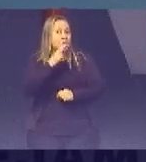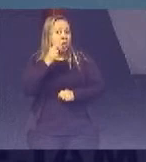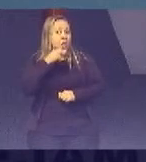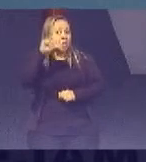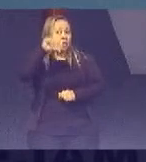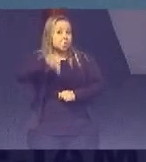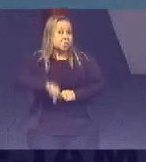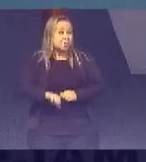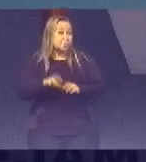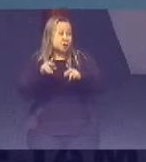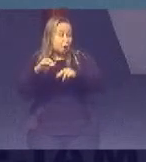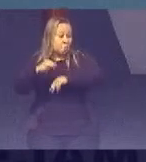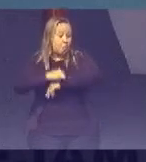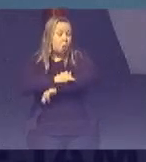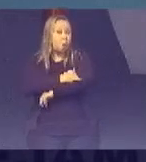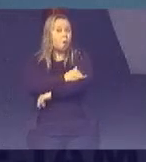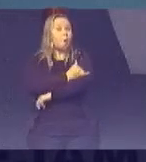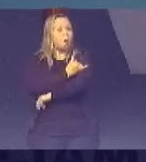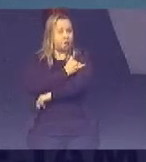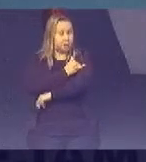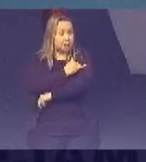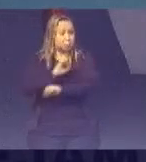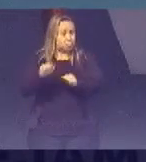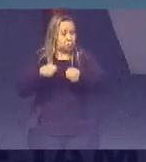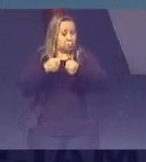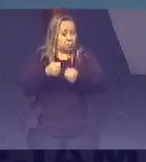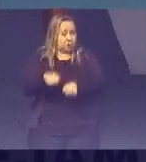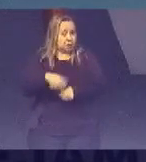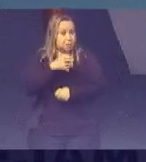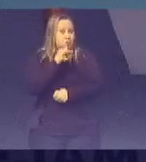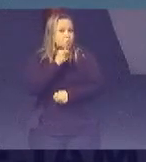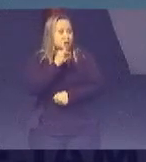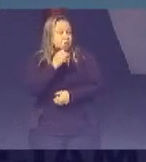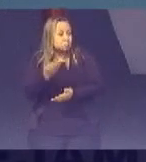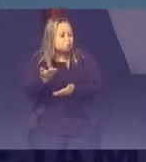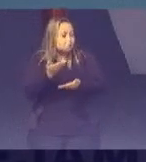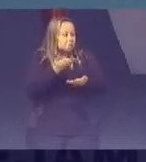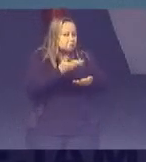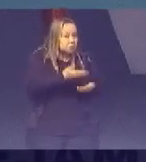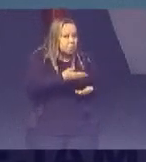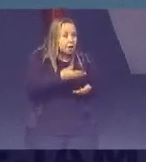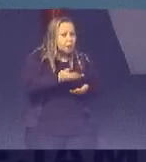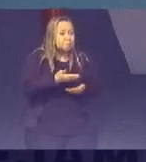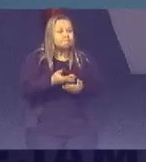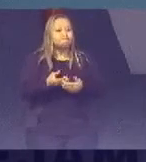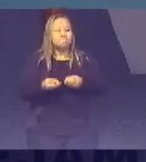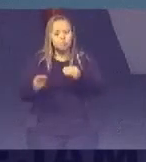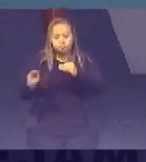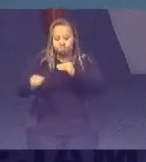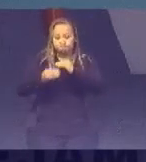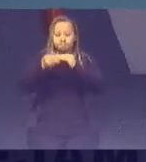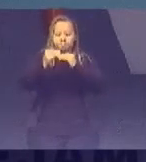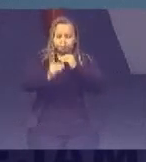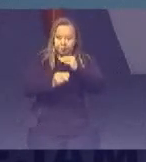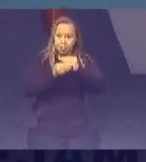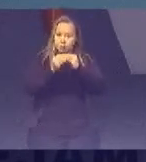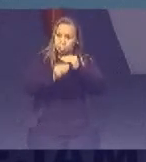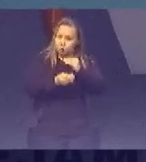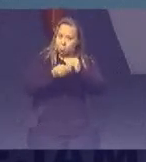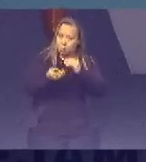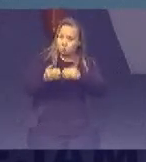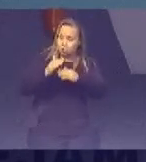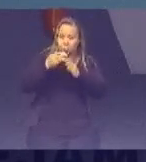obesidade Então o esforço Aqui nesse exemplo Que eu trago Para vocês De incorporar De incorporar Uma